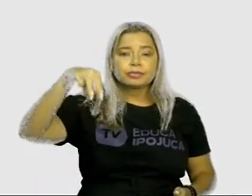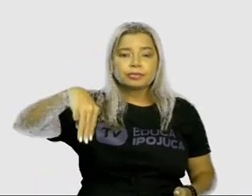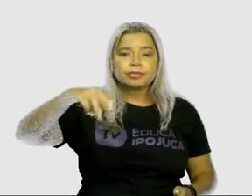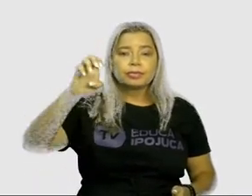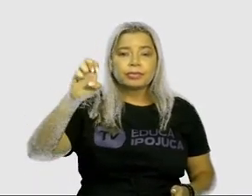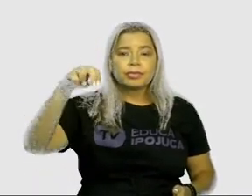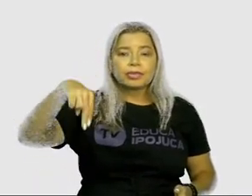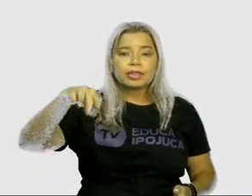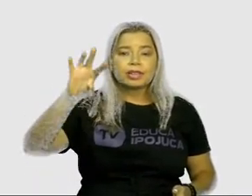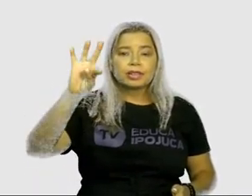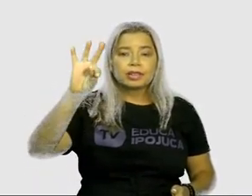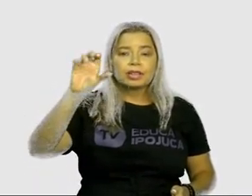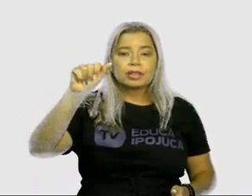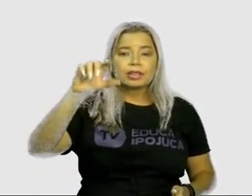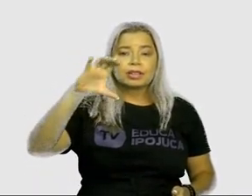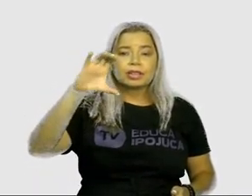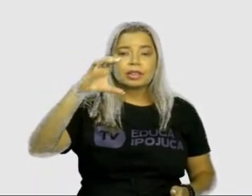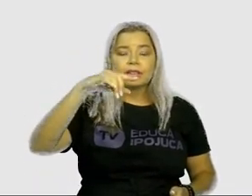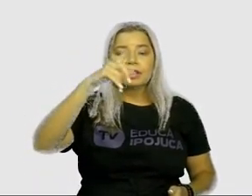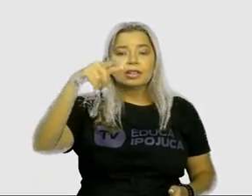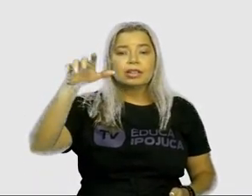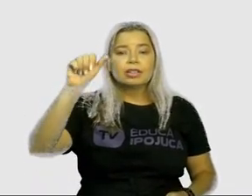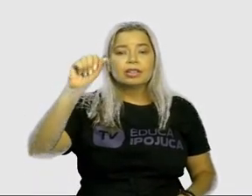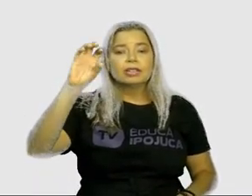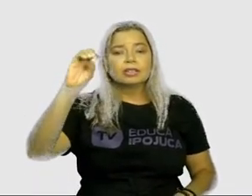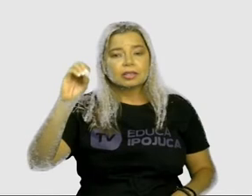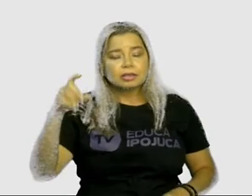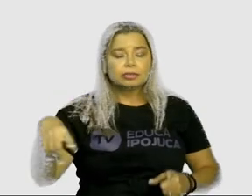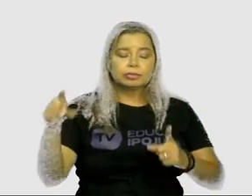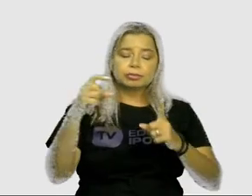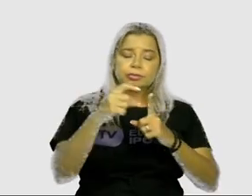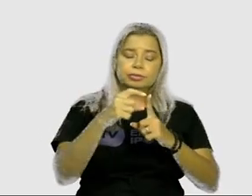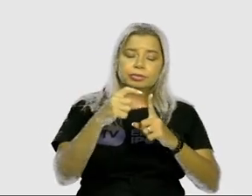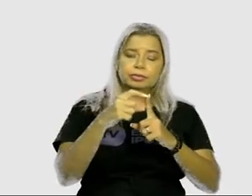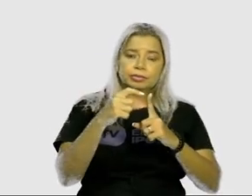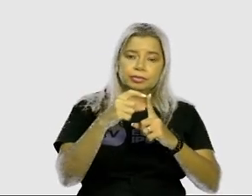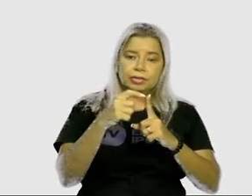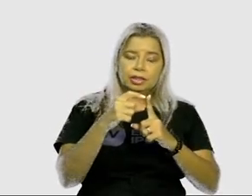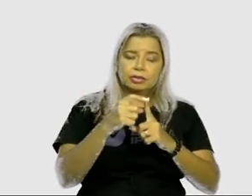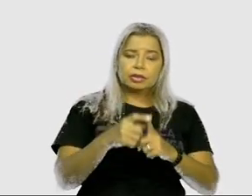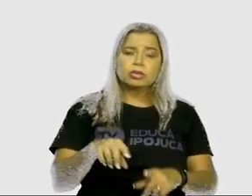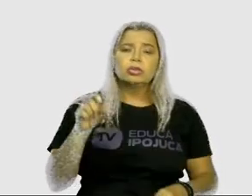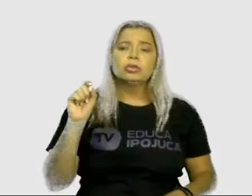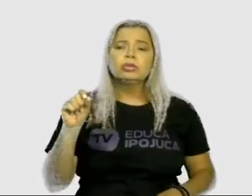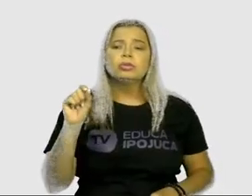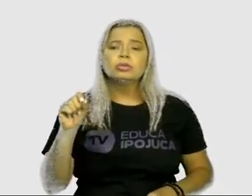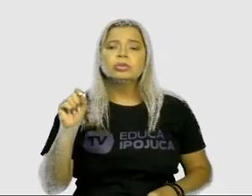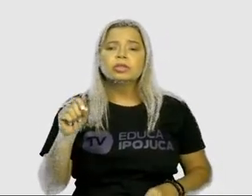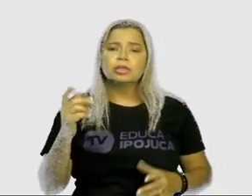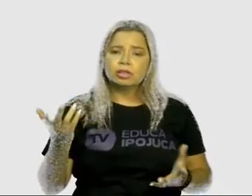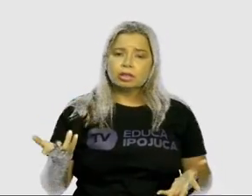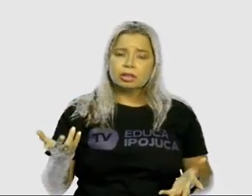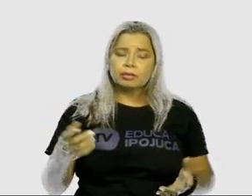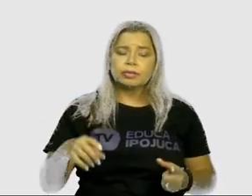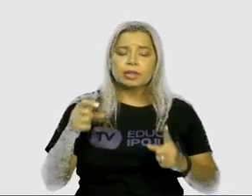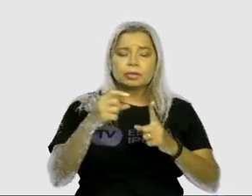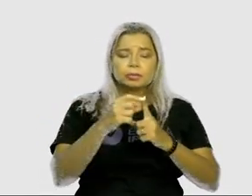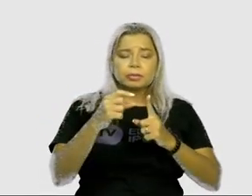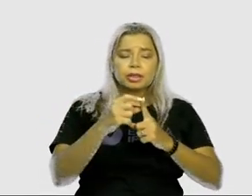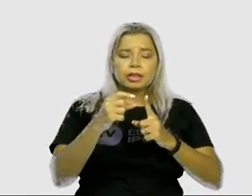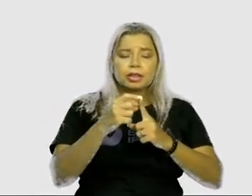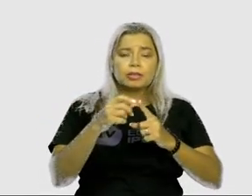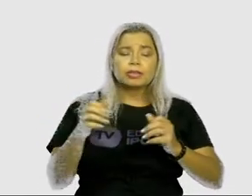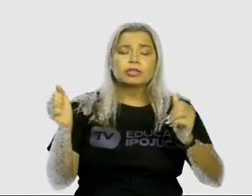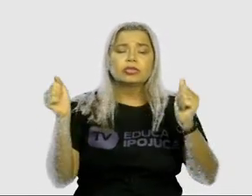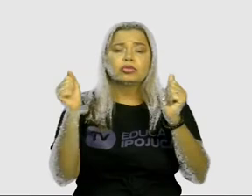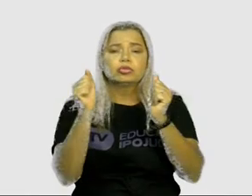segmentação das palavras? Segmentação das palavras é o quê? É quando todas estão juntas e para que se tenha a